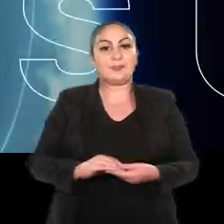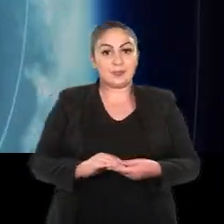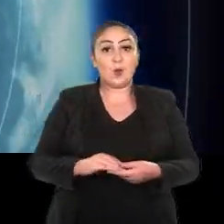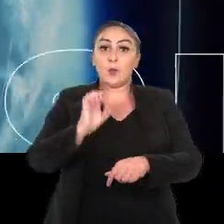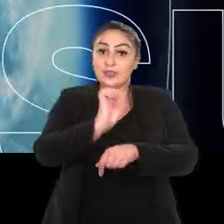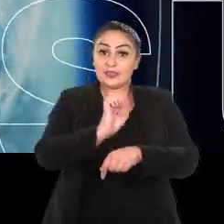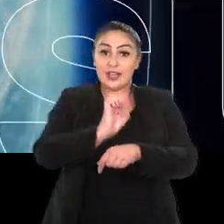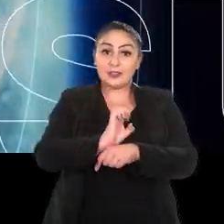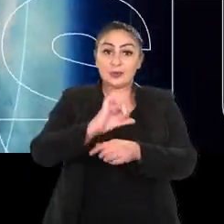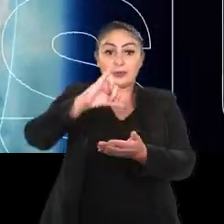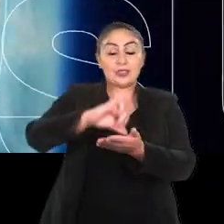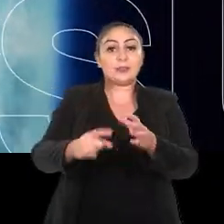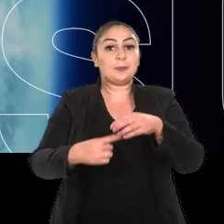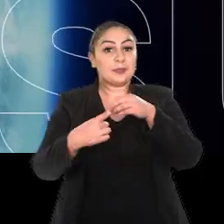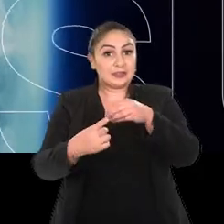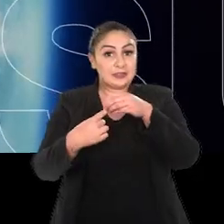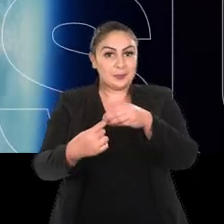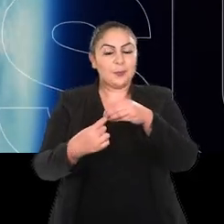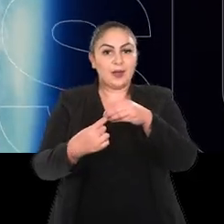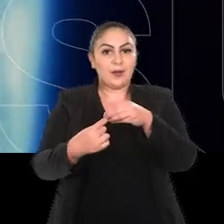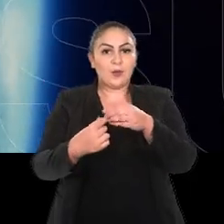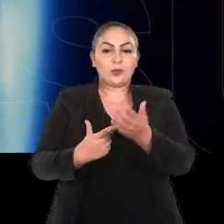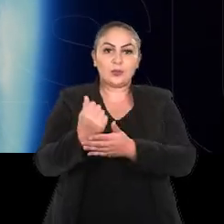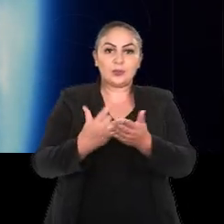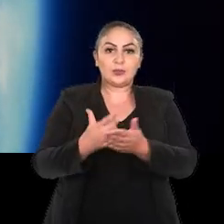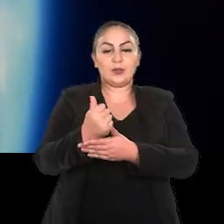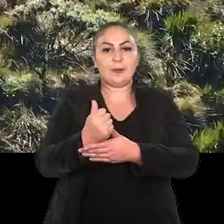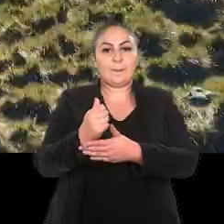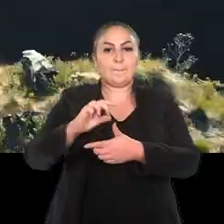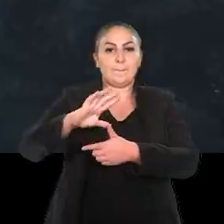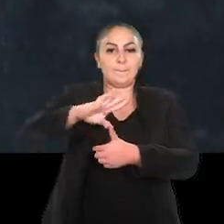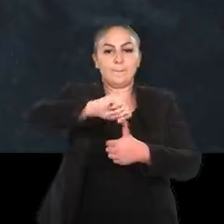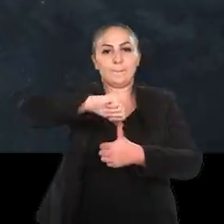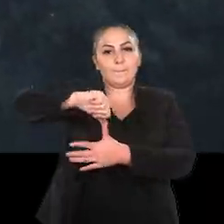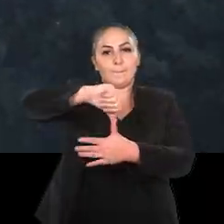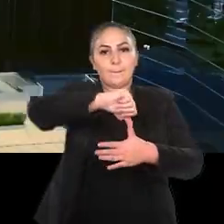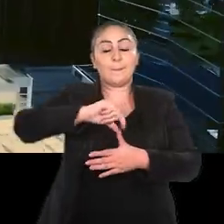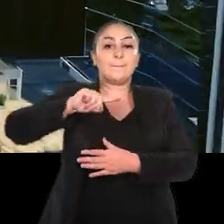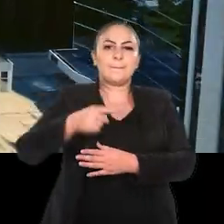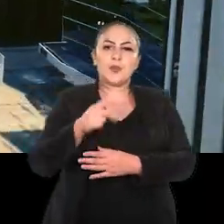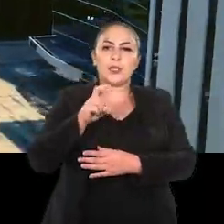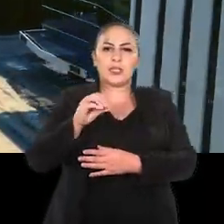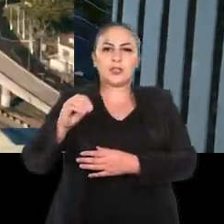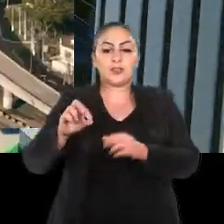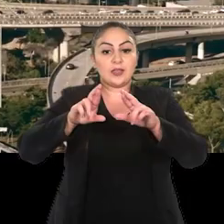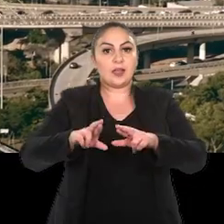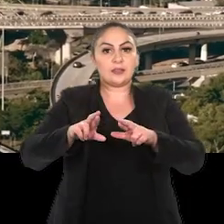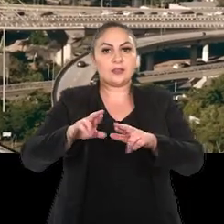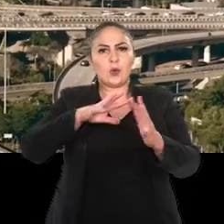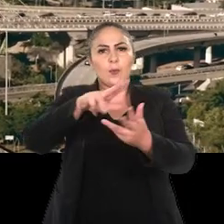Um Estado que fica no centro da principal região consumidora da América do Sul, a 1.500 quilômetros de metrópoles